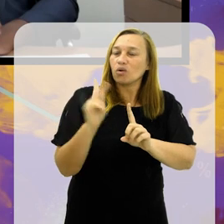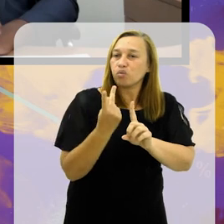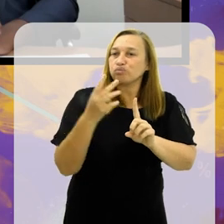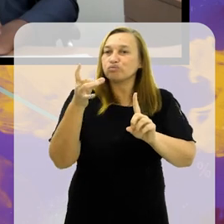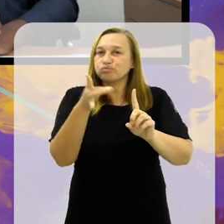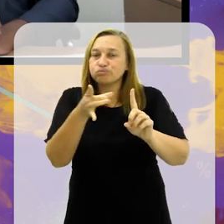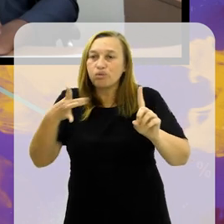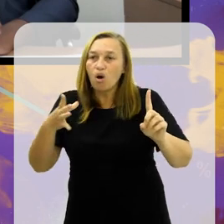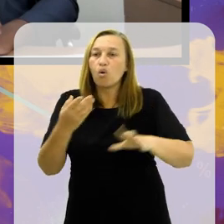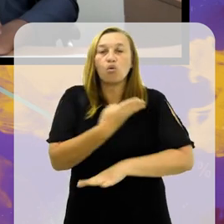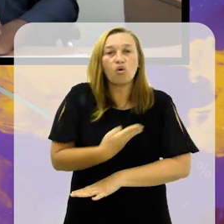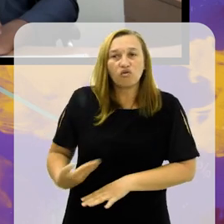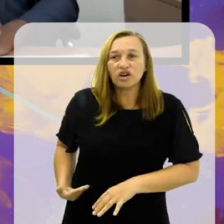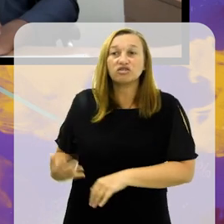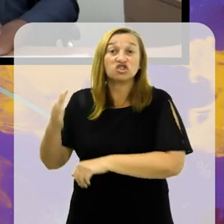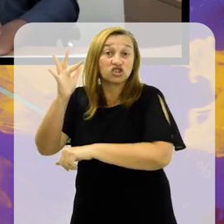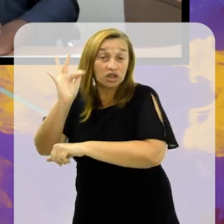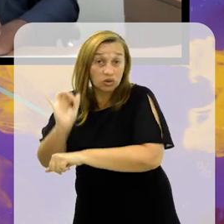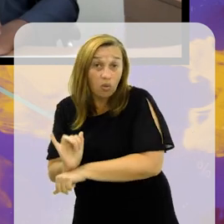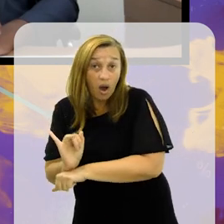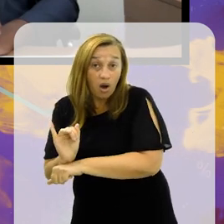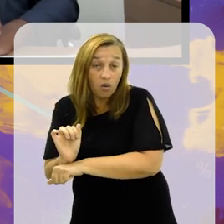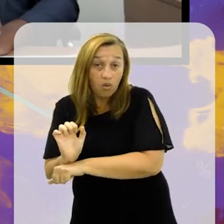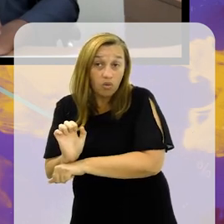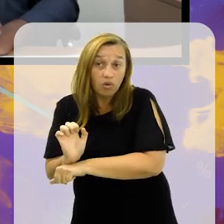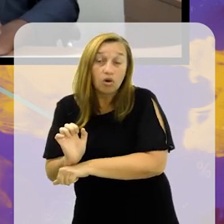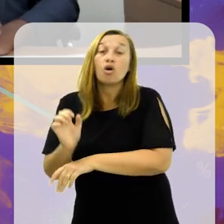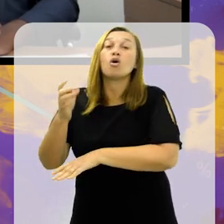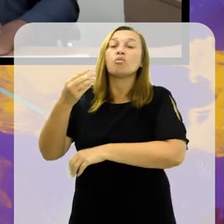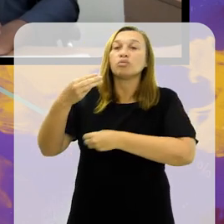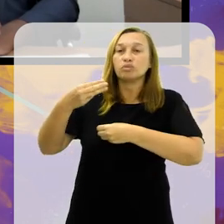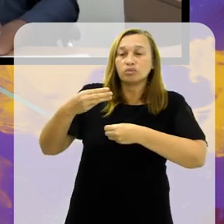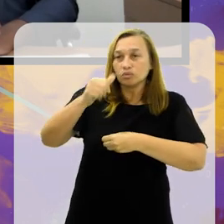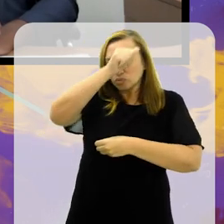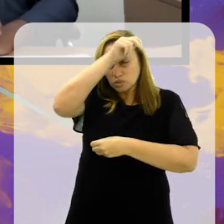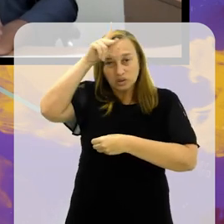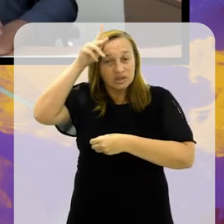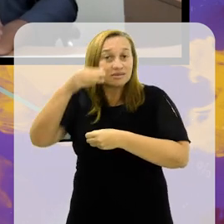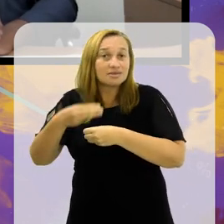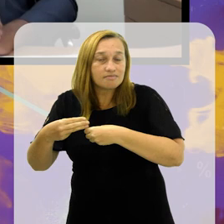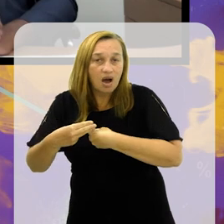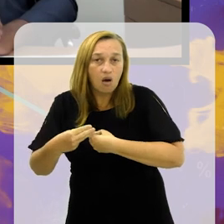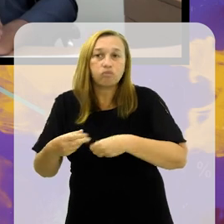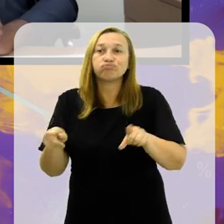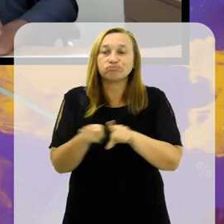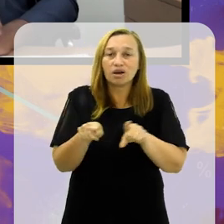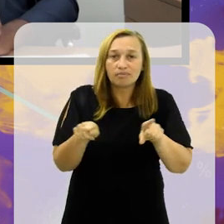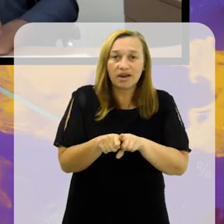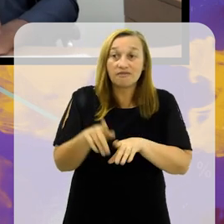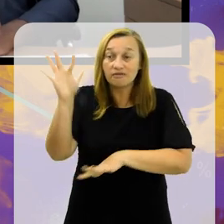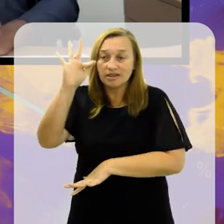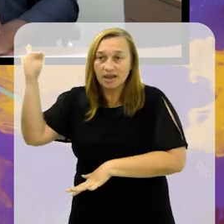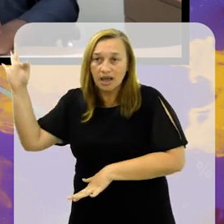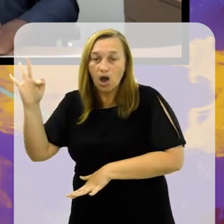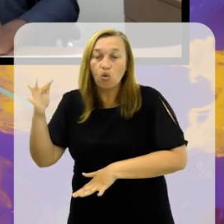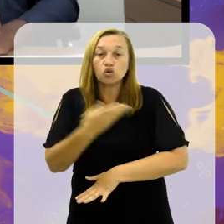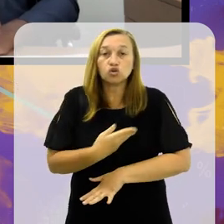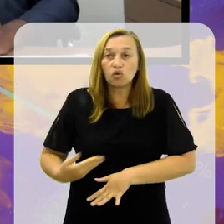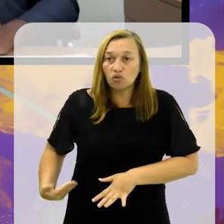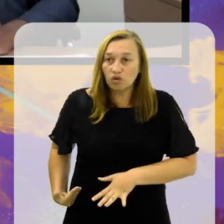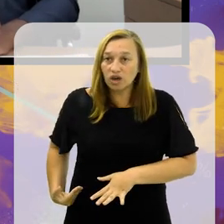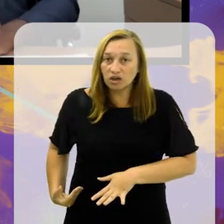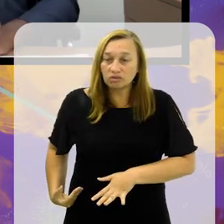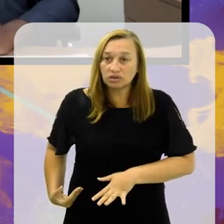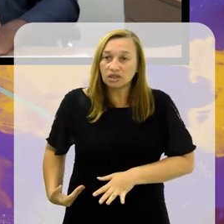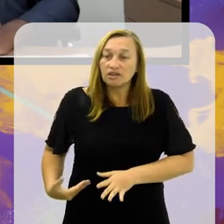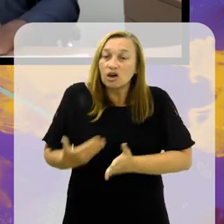ele estadual, seja ele municipal ou governo federal, eu acho que os governos devem dar o exemplo, devem